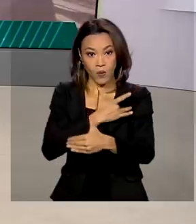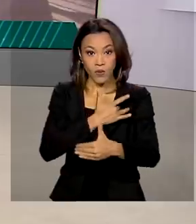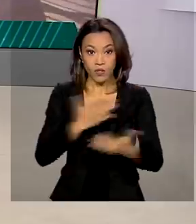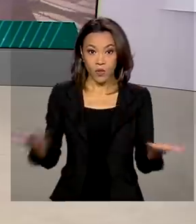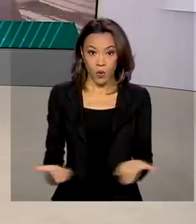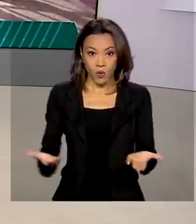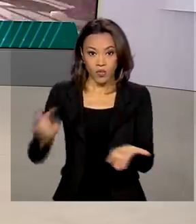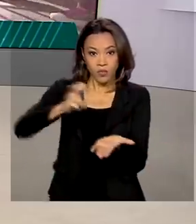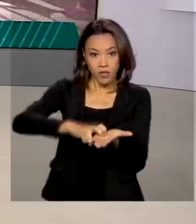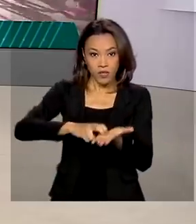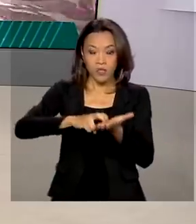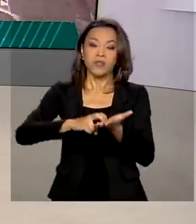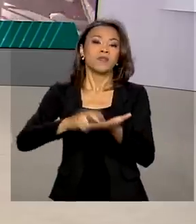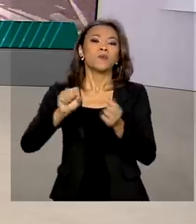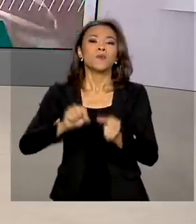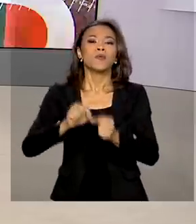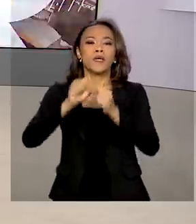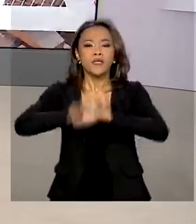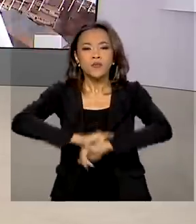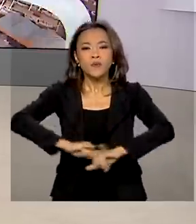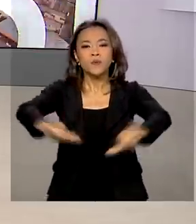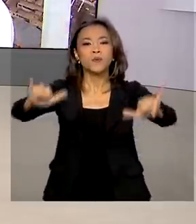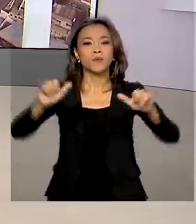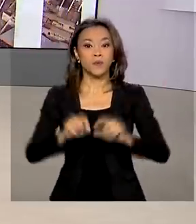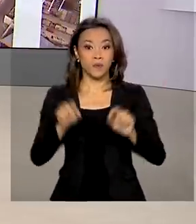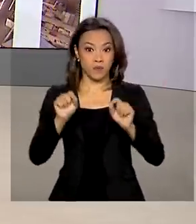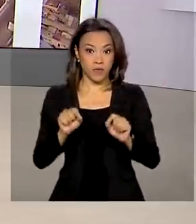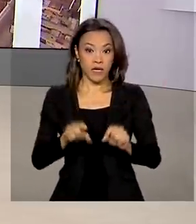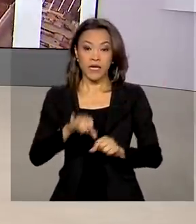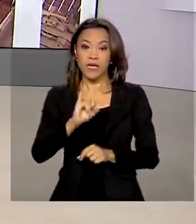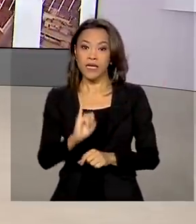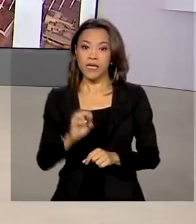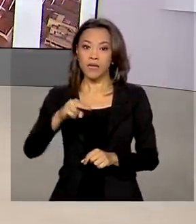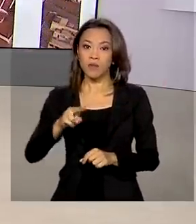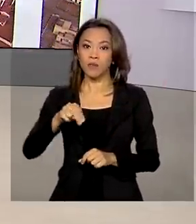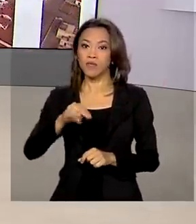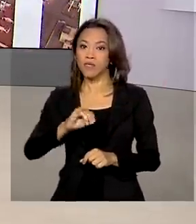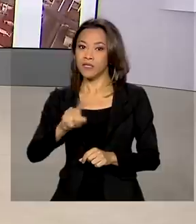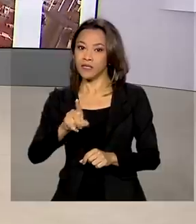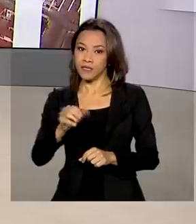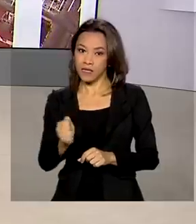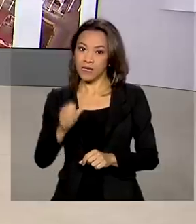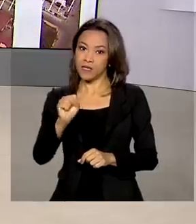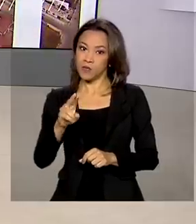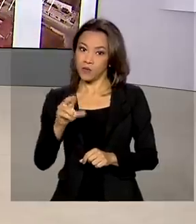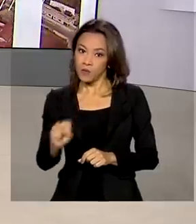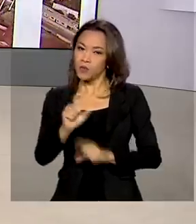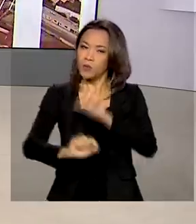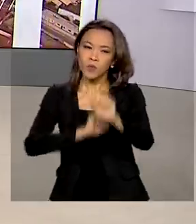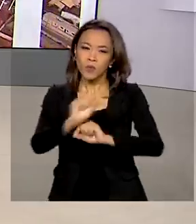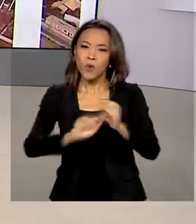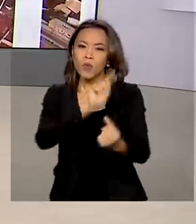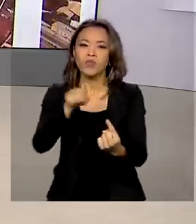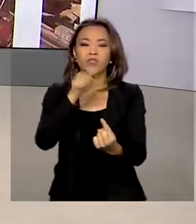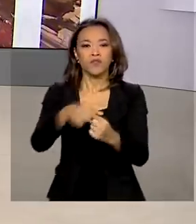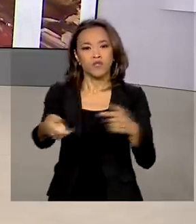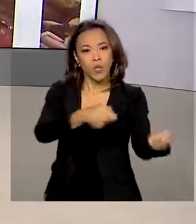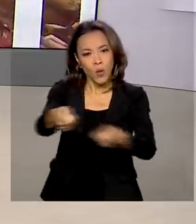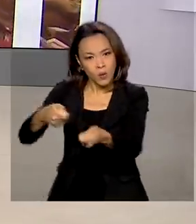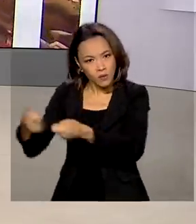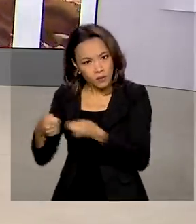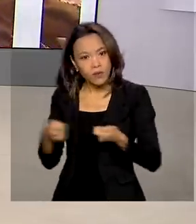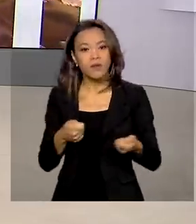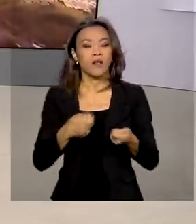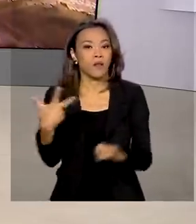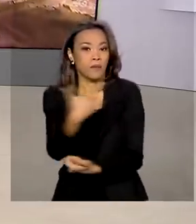manhã o programa Imuniza SUS e também está usando a tecnologia para monitorar e controlar a vacinação contra a Covid-19.